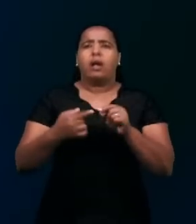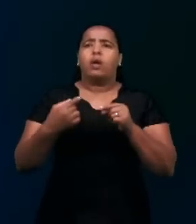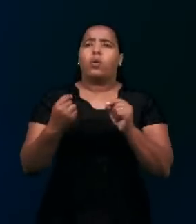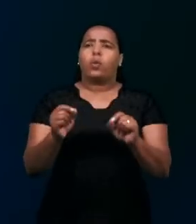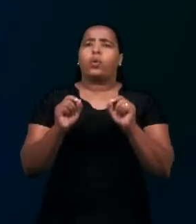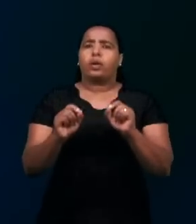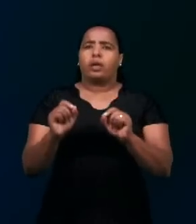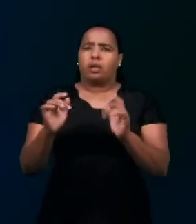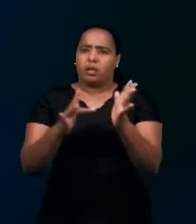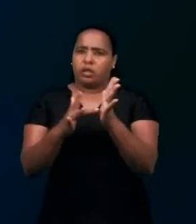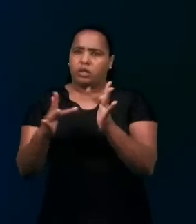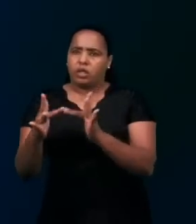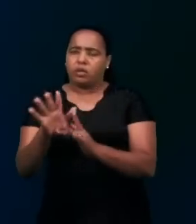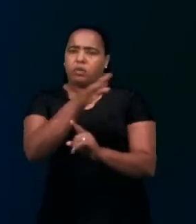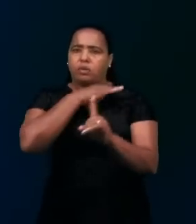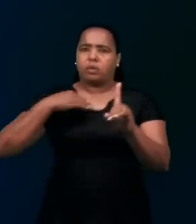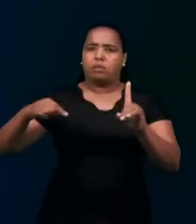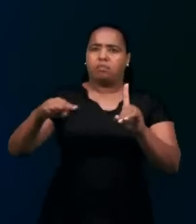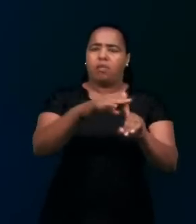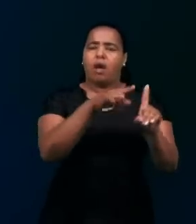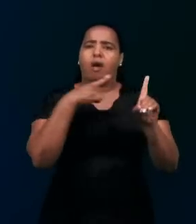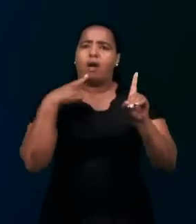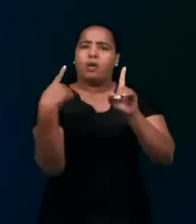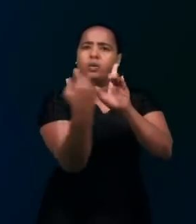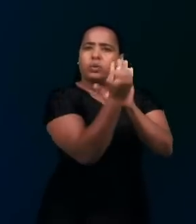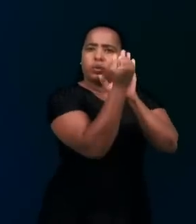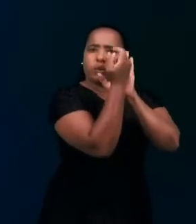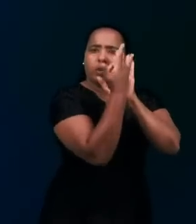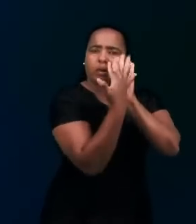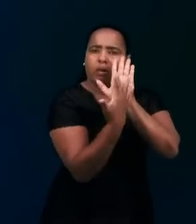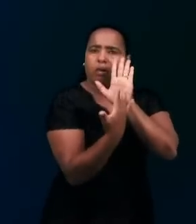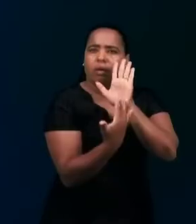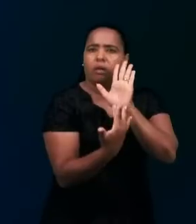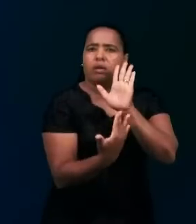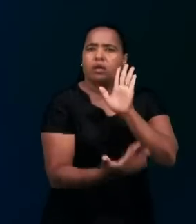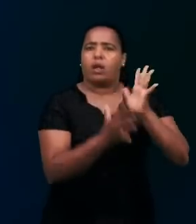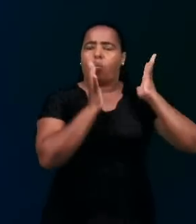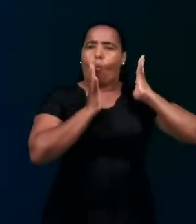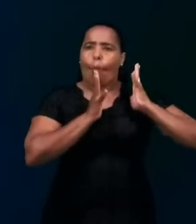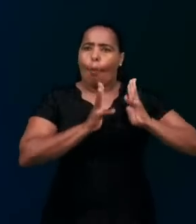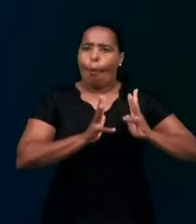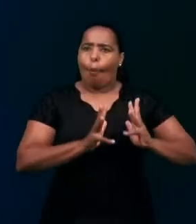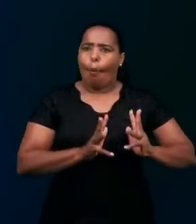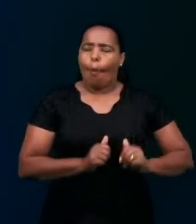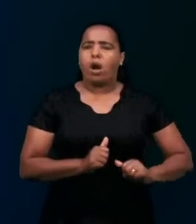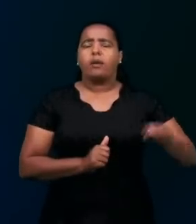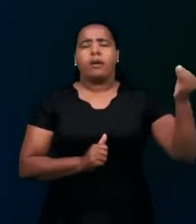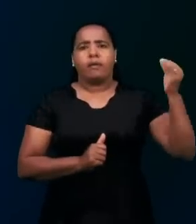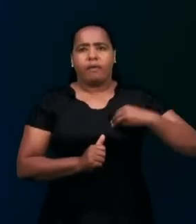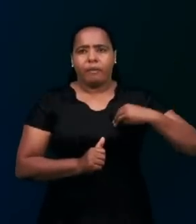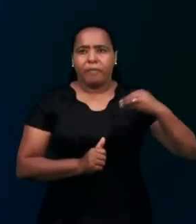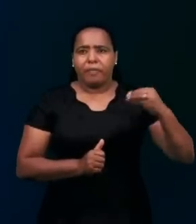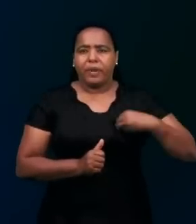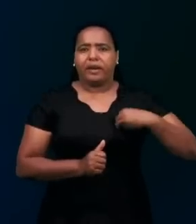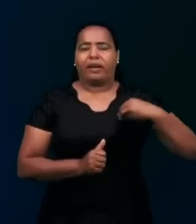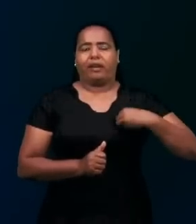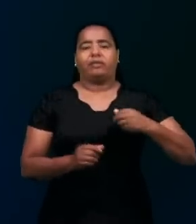derramou Su Sangre preciosa e poderosa para limpiarnos de nossos pecados e